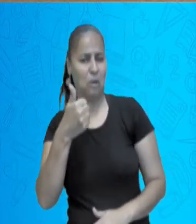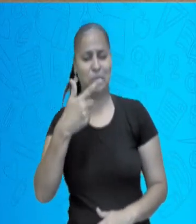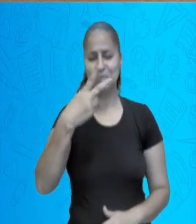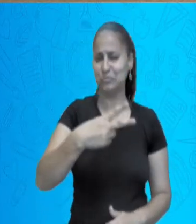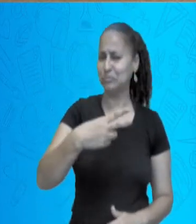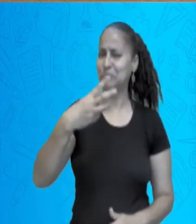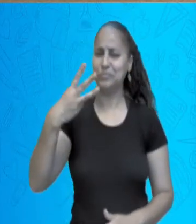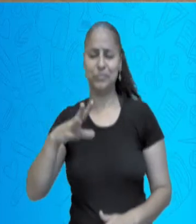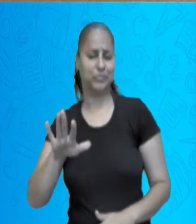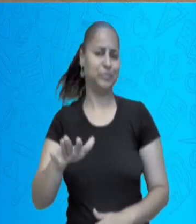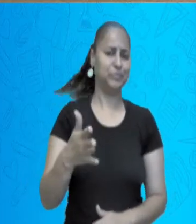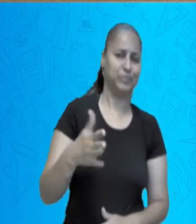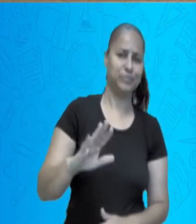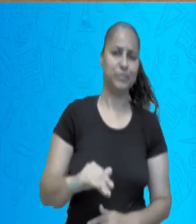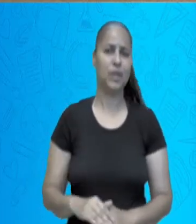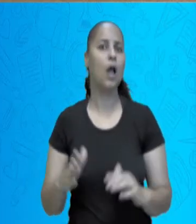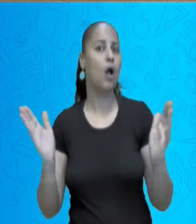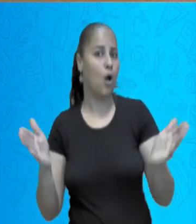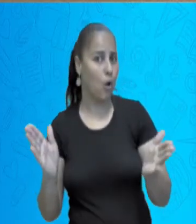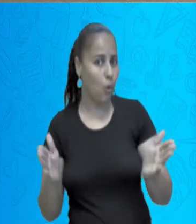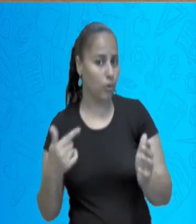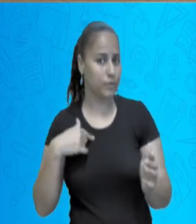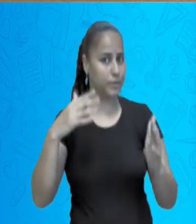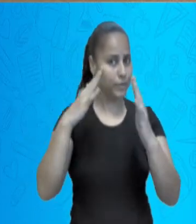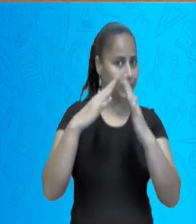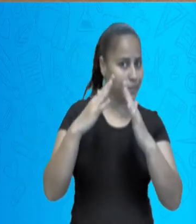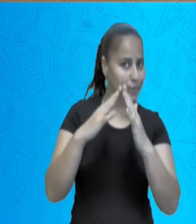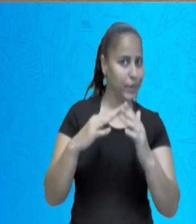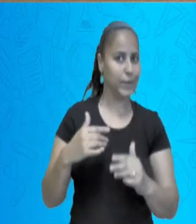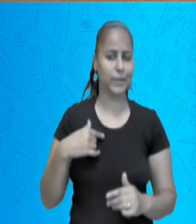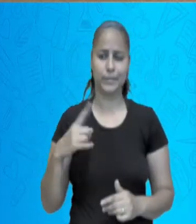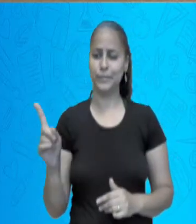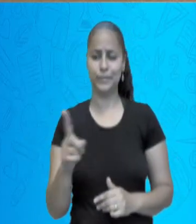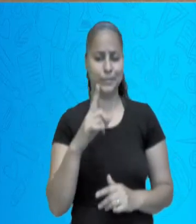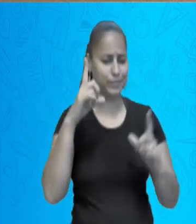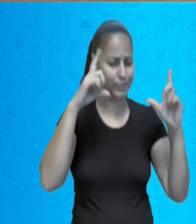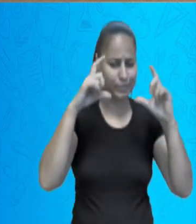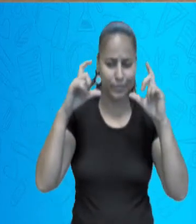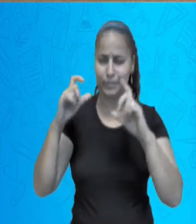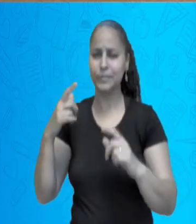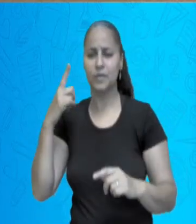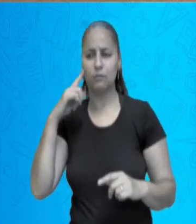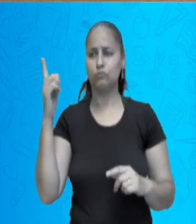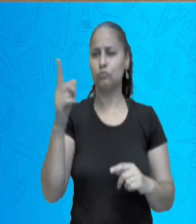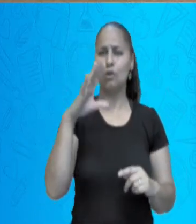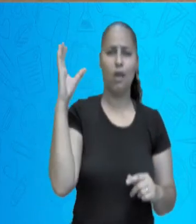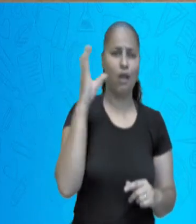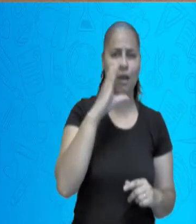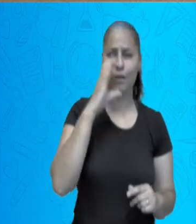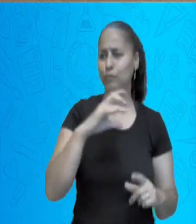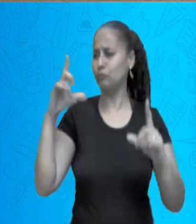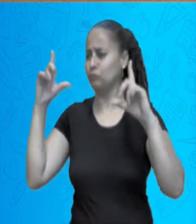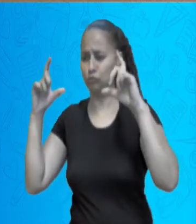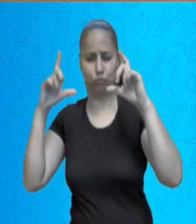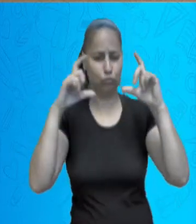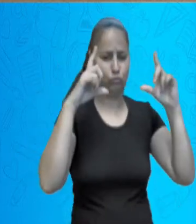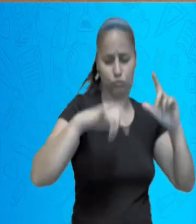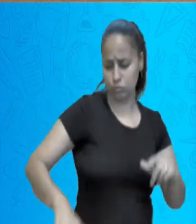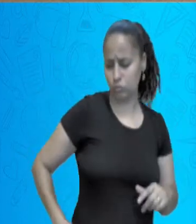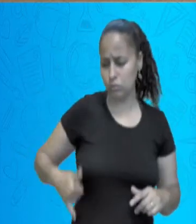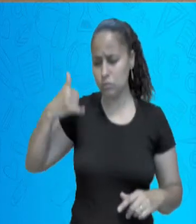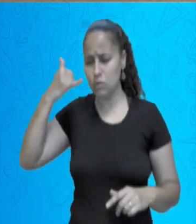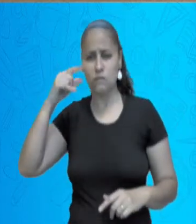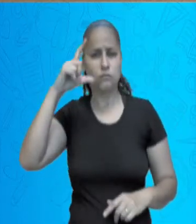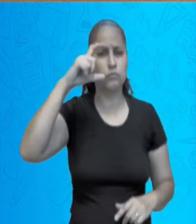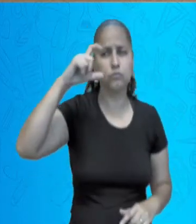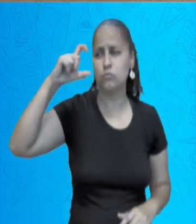minha casa hoje, com certeza a gente não aproveitava nenhuma, porque no celular a tira mais de 100, 200 fotos para